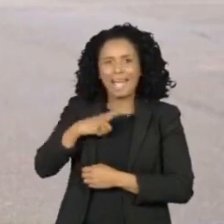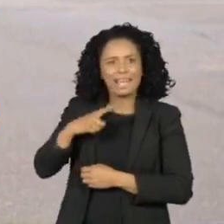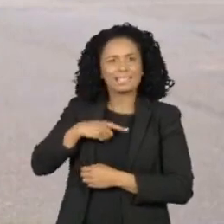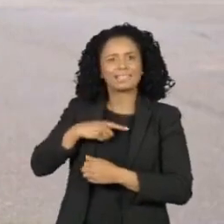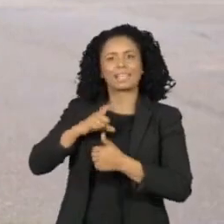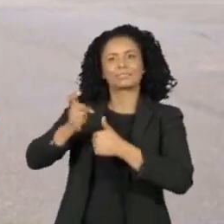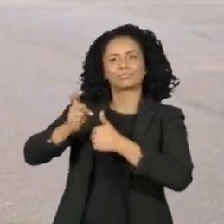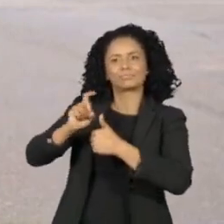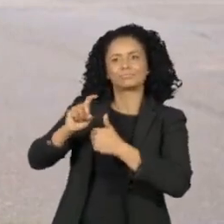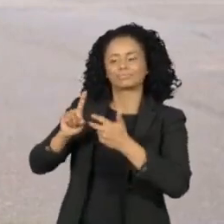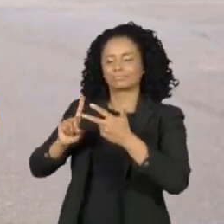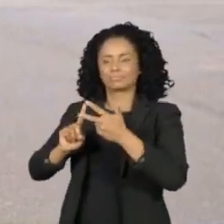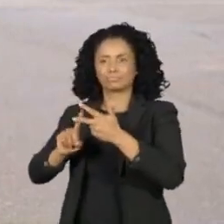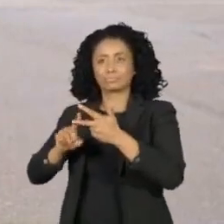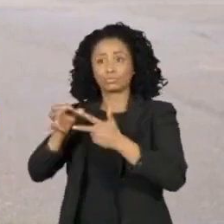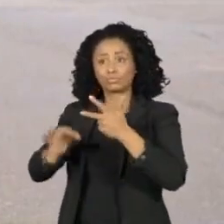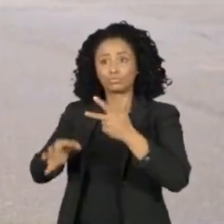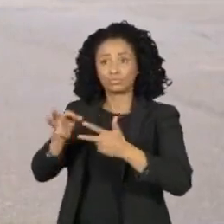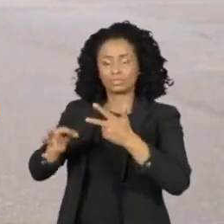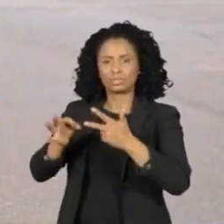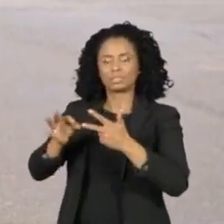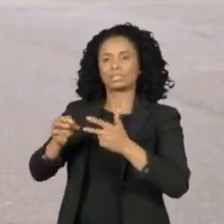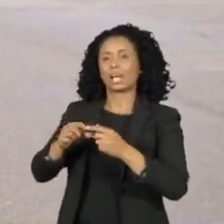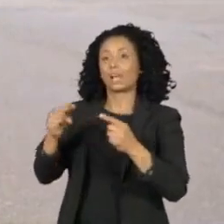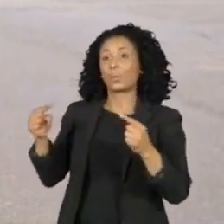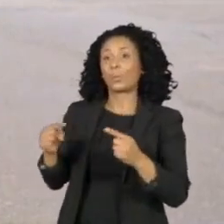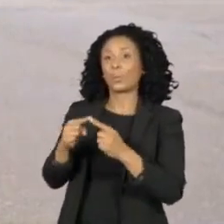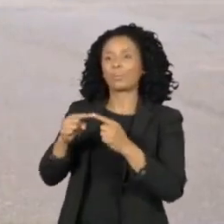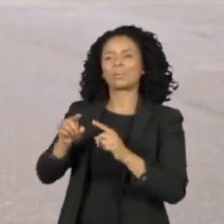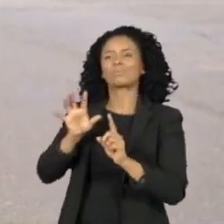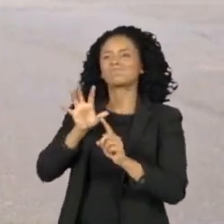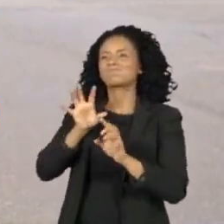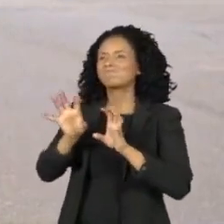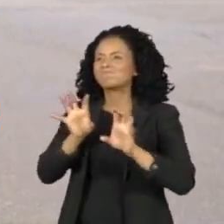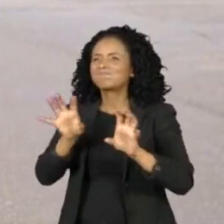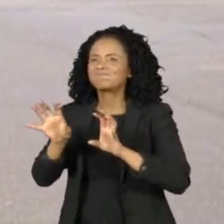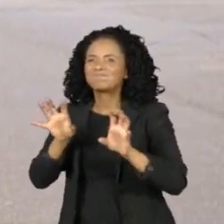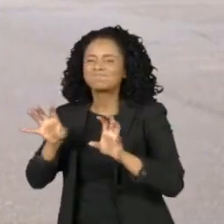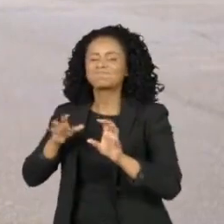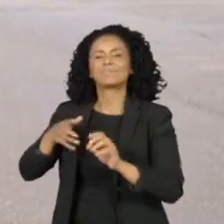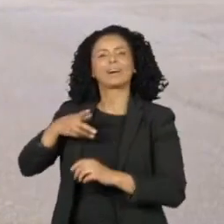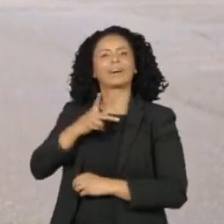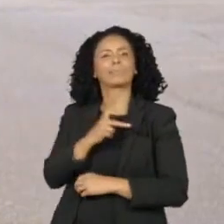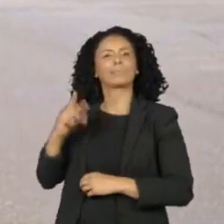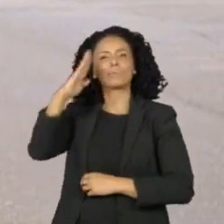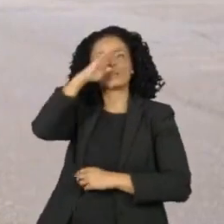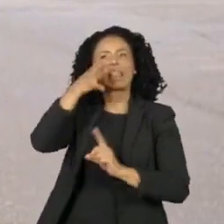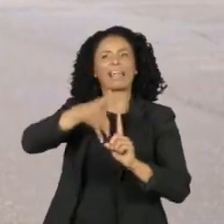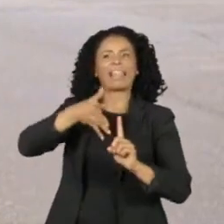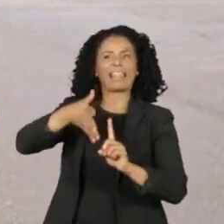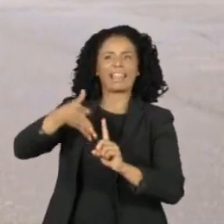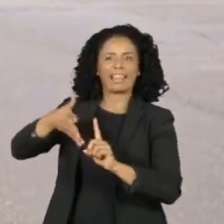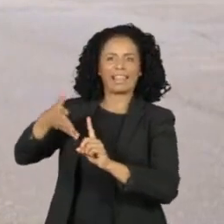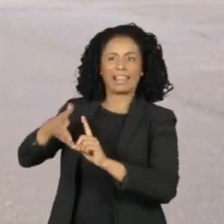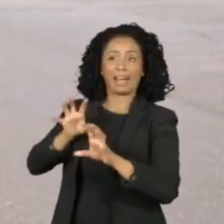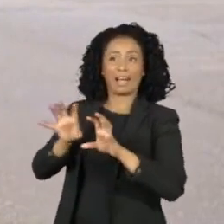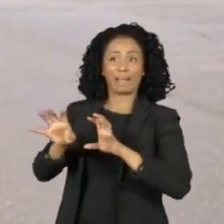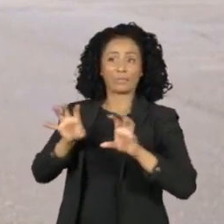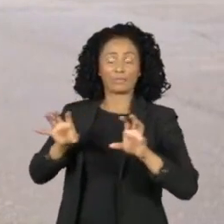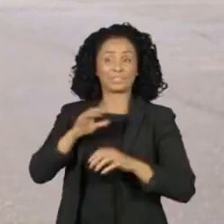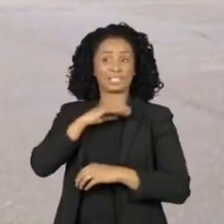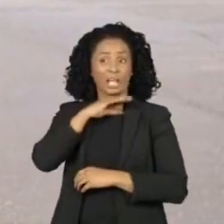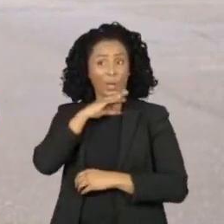poderes executivo e judiciário, inclusive inflame o discurso do presidente nas manifestações marcadas para amanhã.